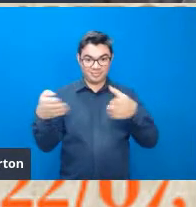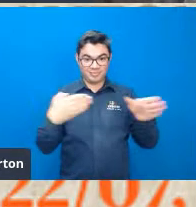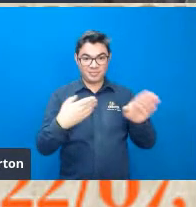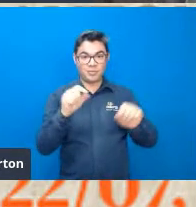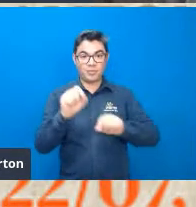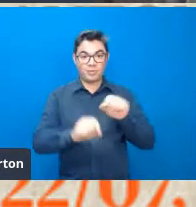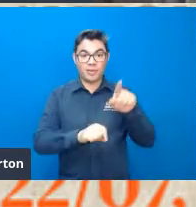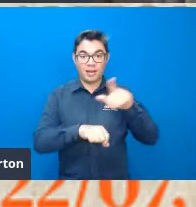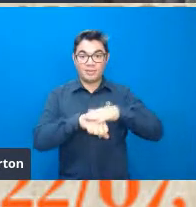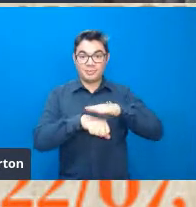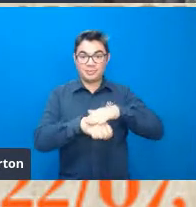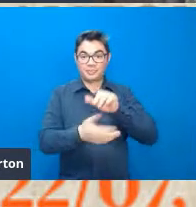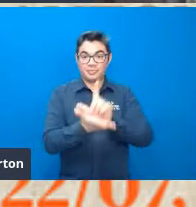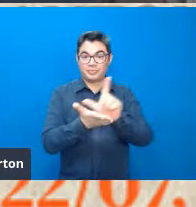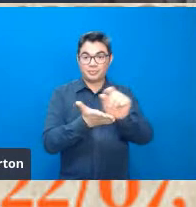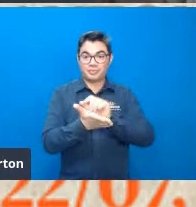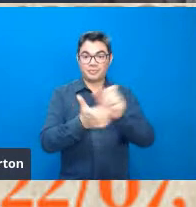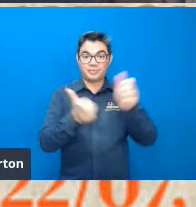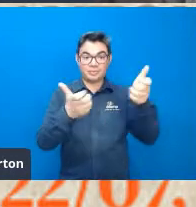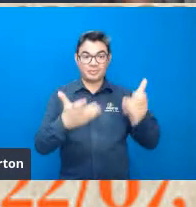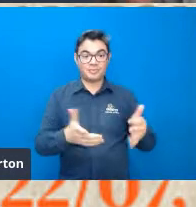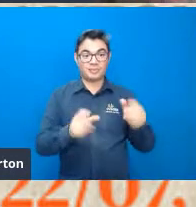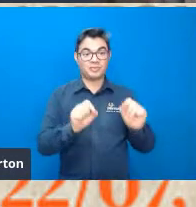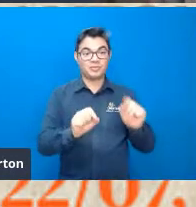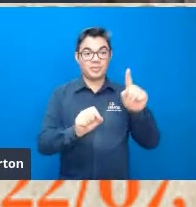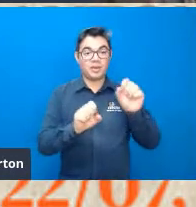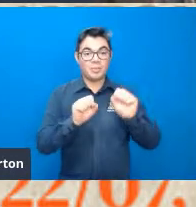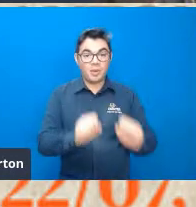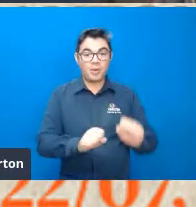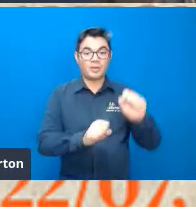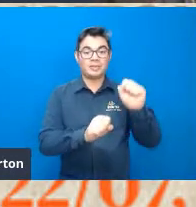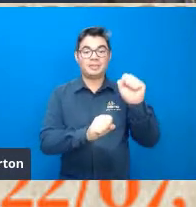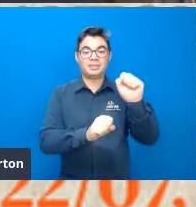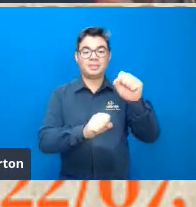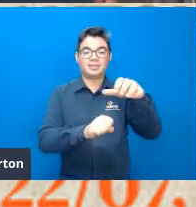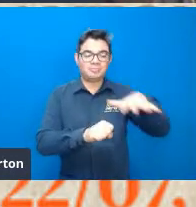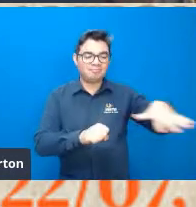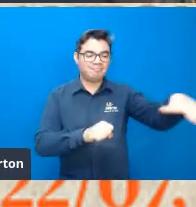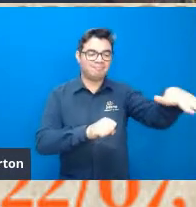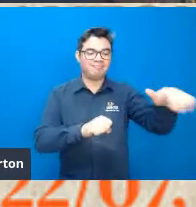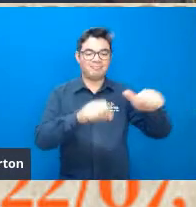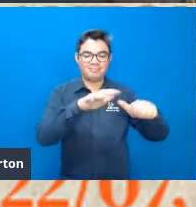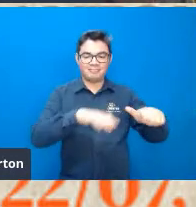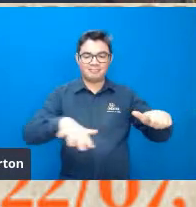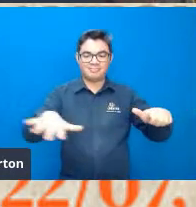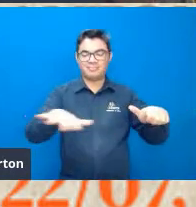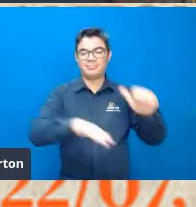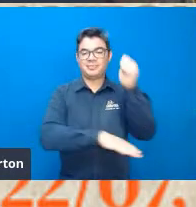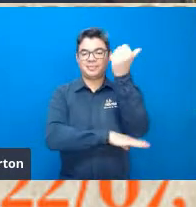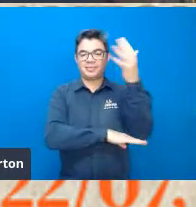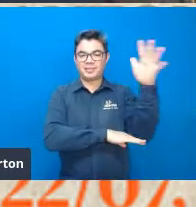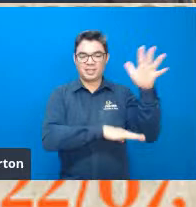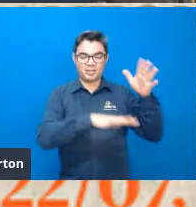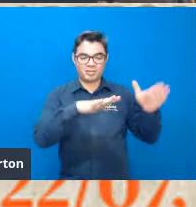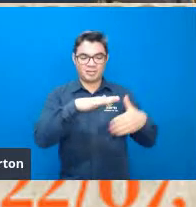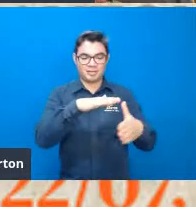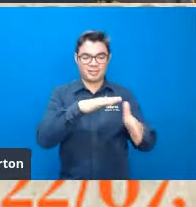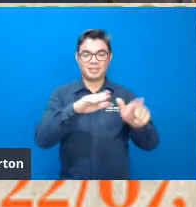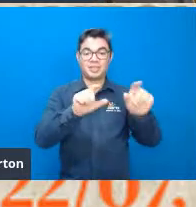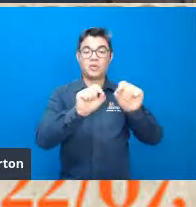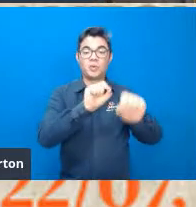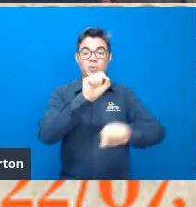podemos dividir os ecossistemas em duas classes principais e